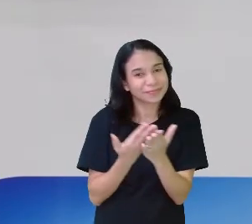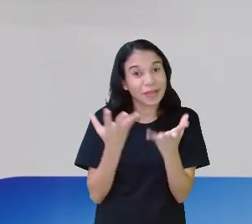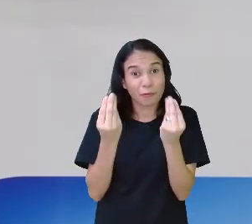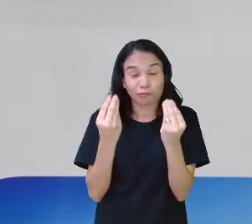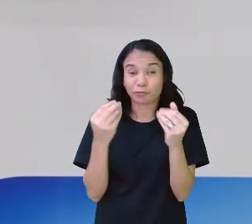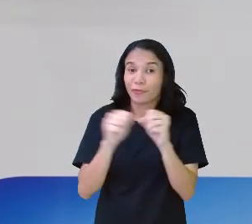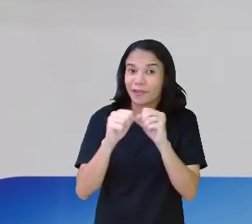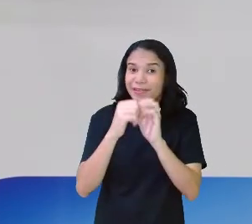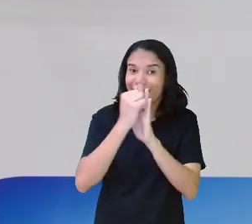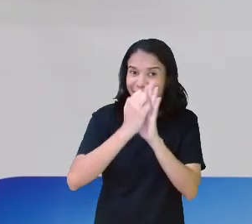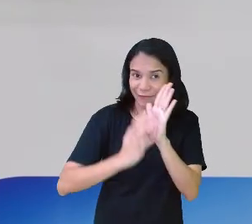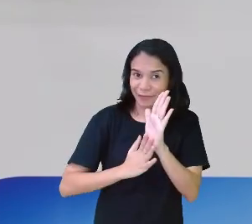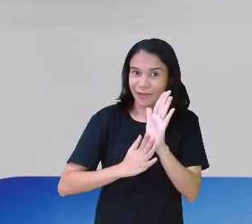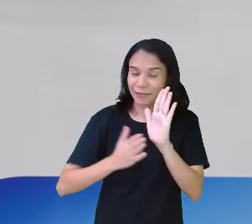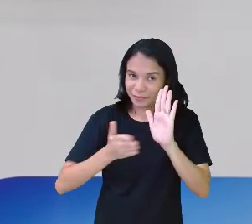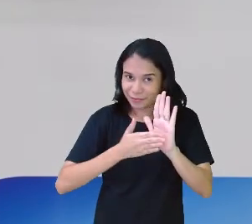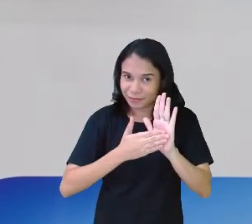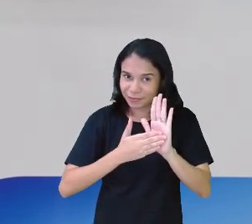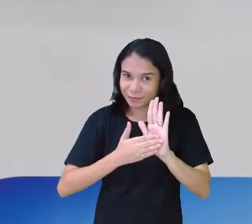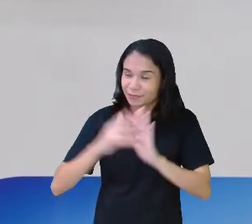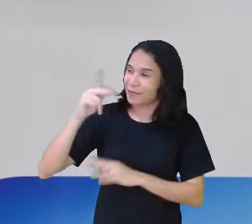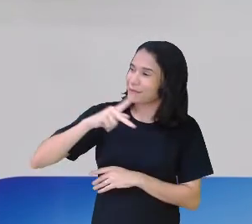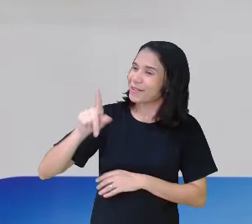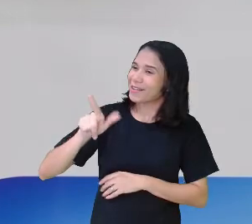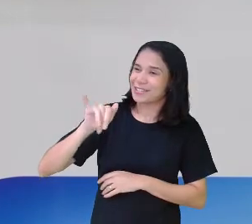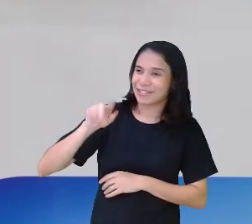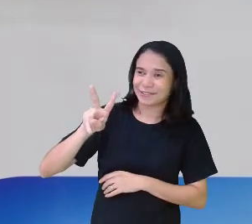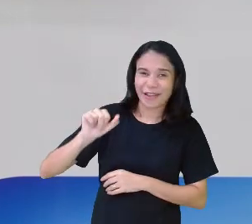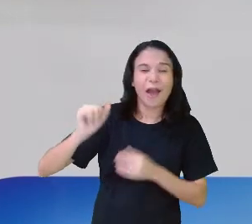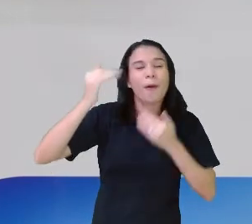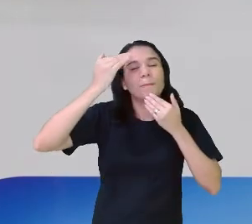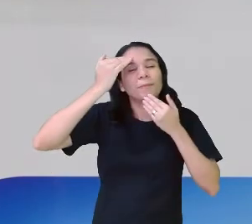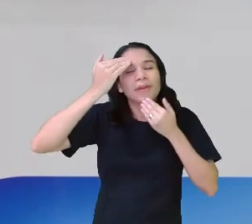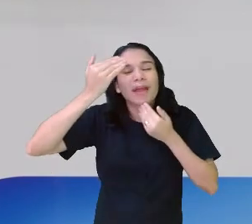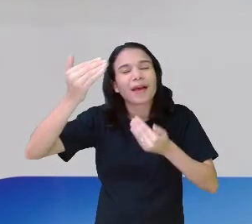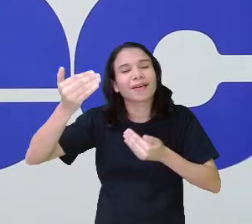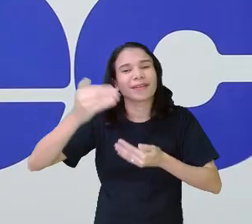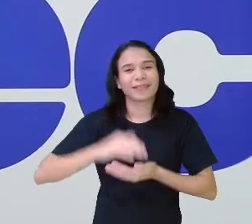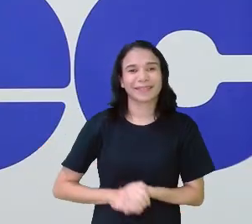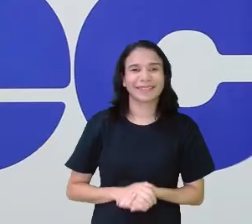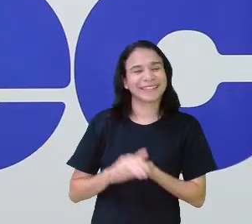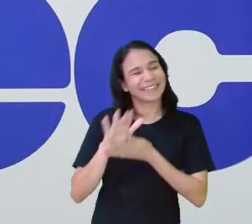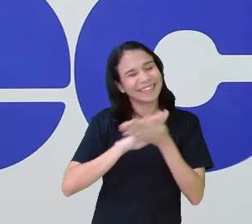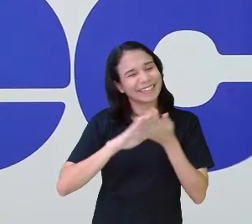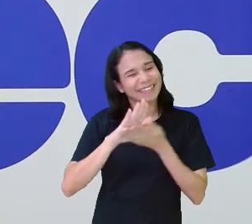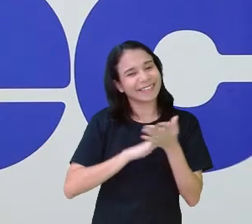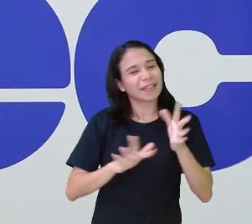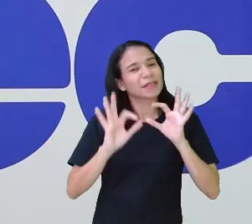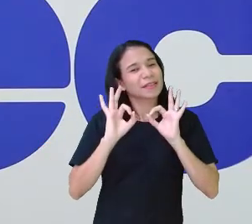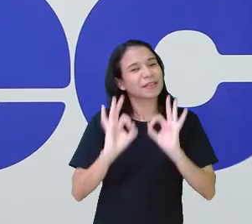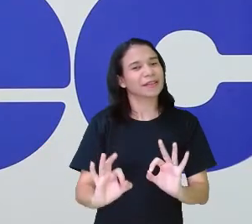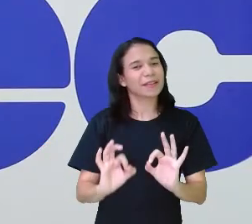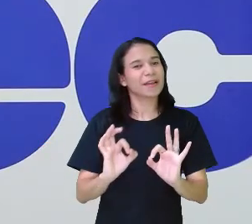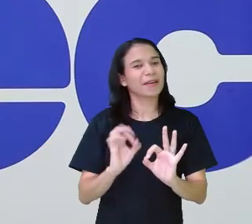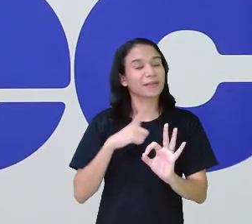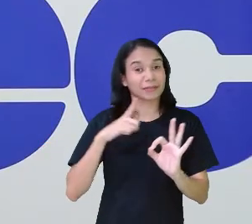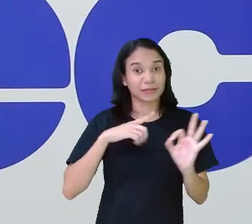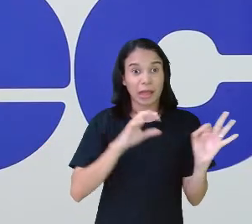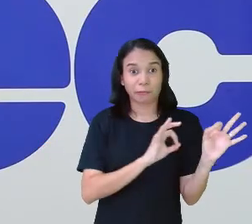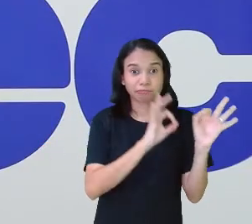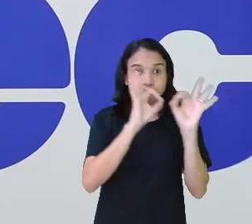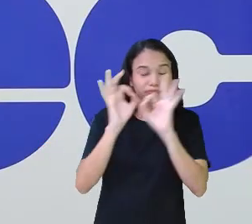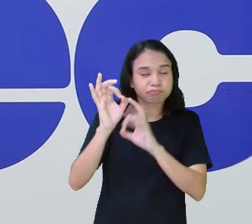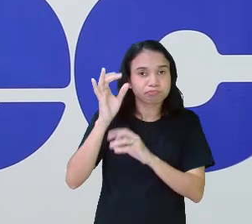irão fazer aí essa atividade que eu propus. Professor Givanilson, muito obrigada pela participação. Por nada. Eu tenho certeza que eles estavam aqui